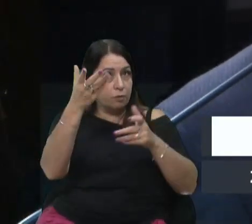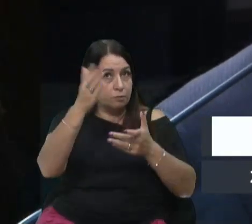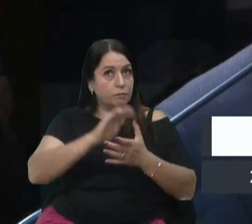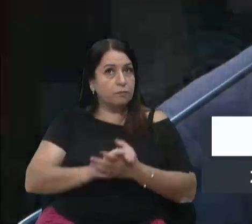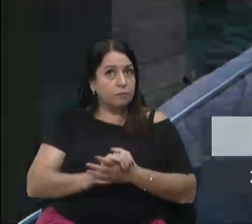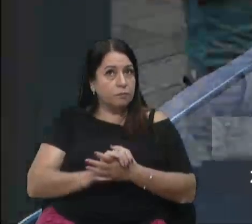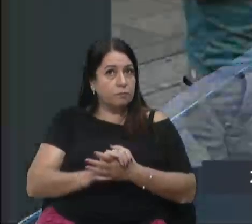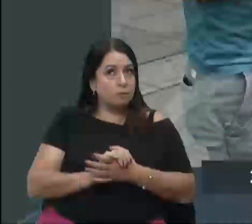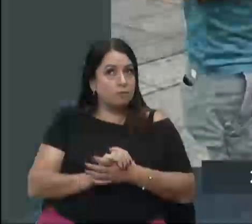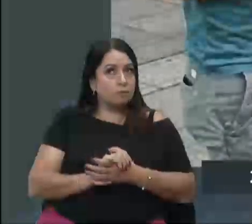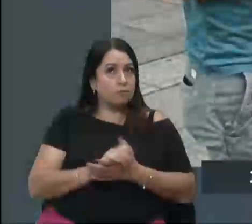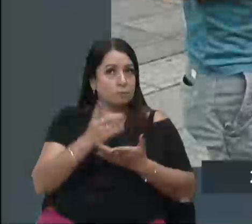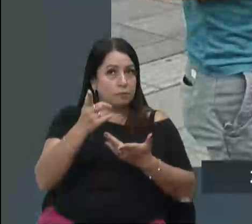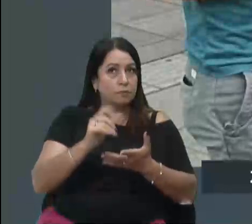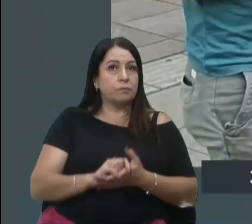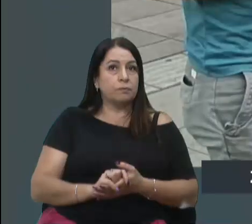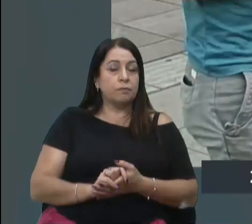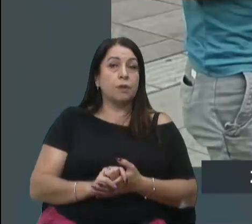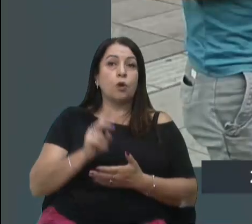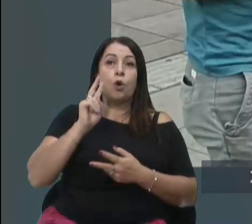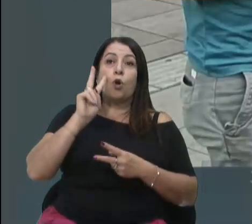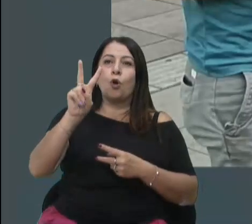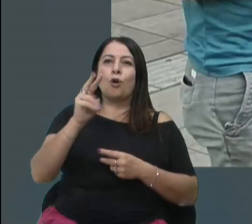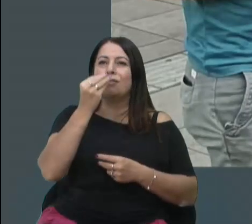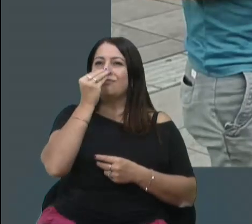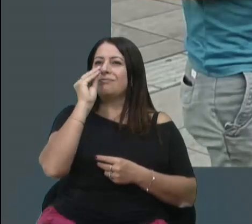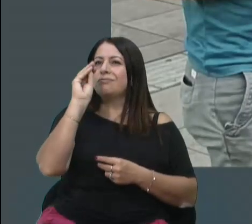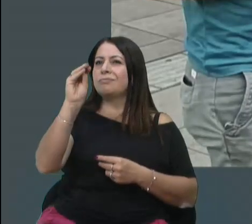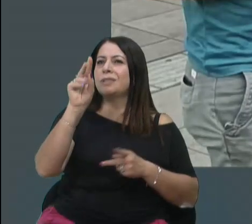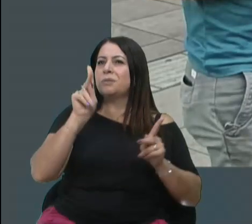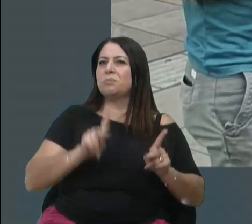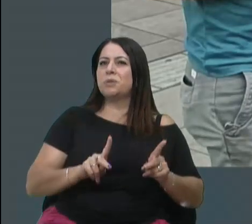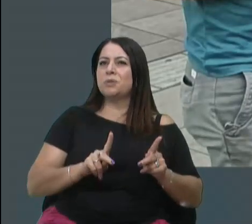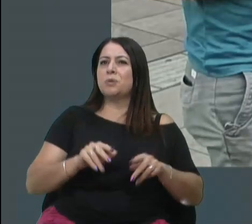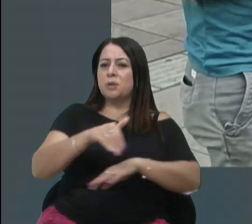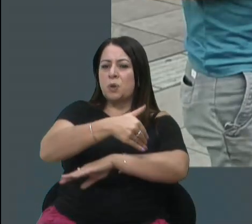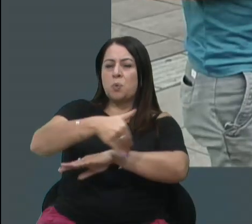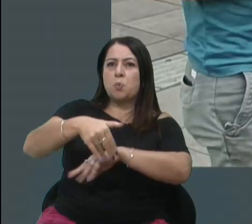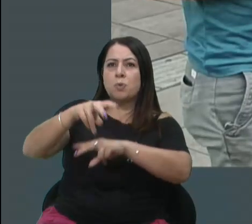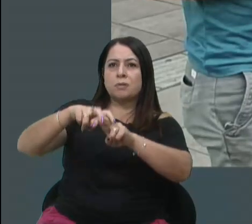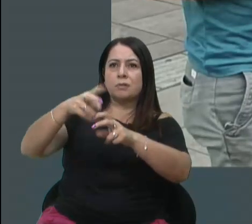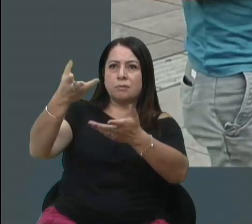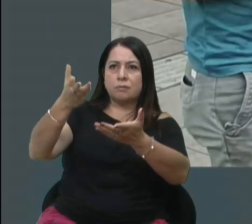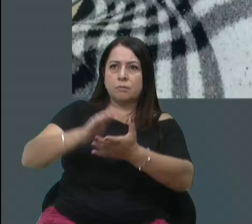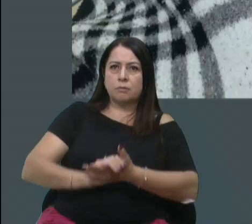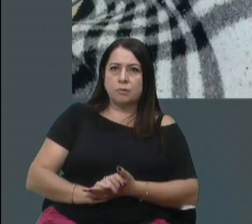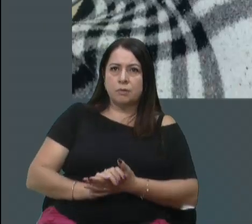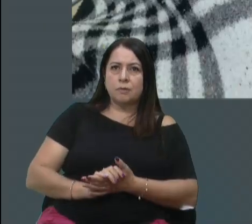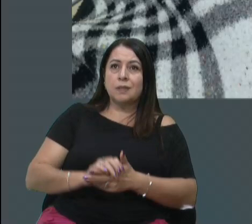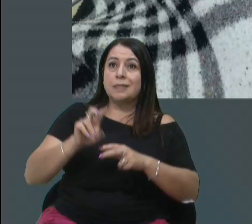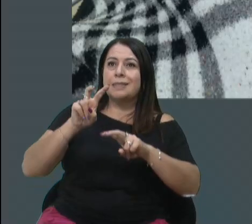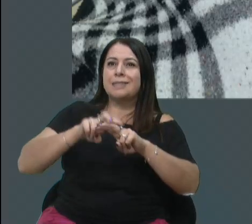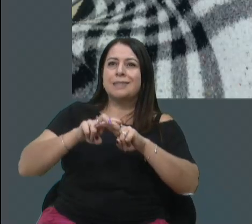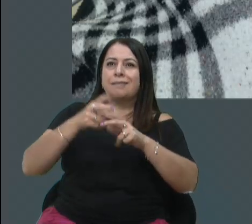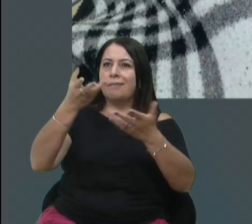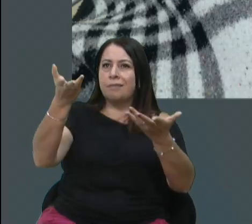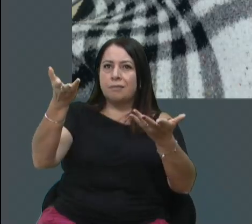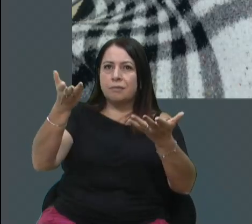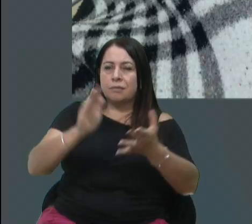no telão, olhem o descaso as pessoas ali em via pública, sentadas.